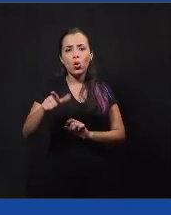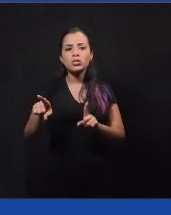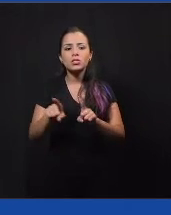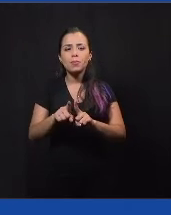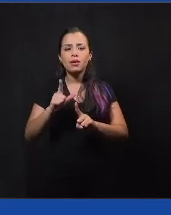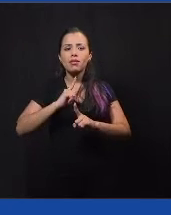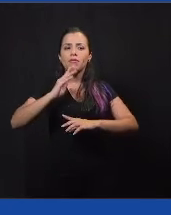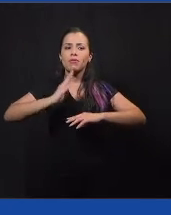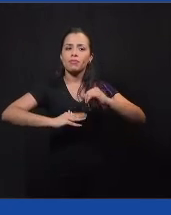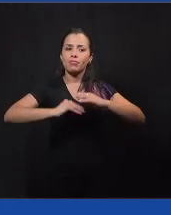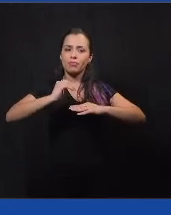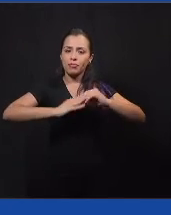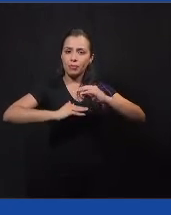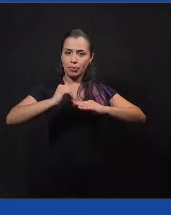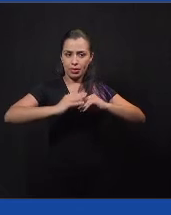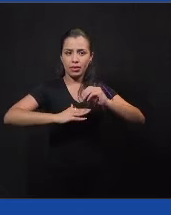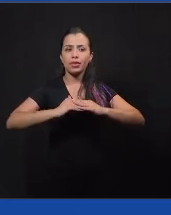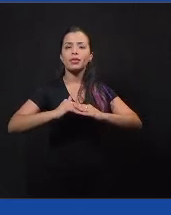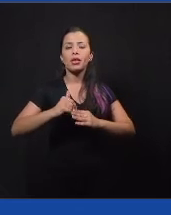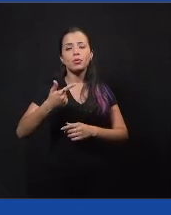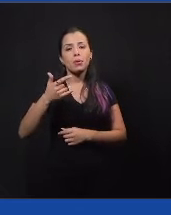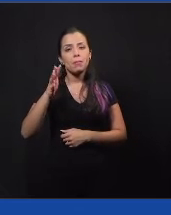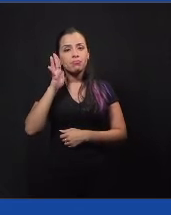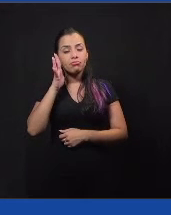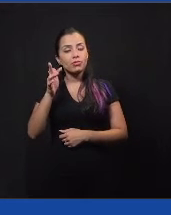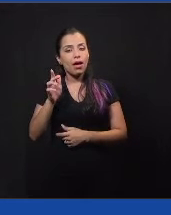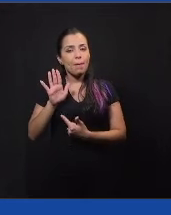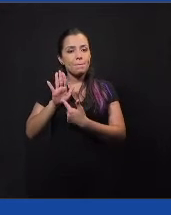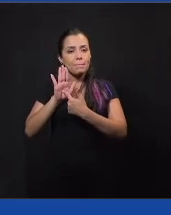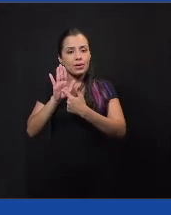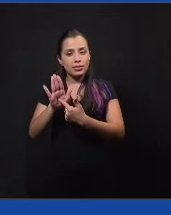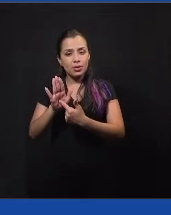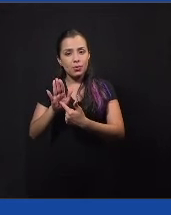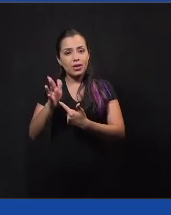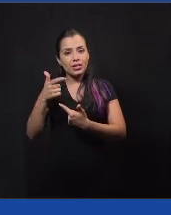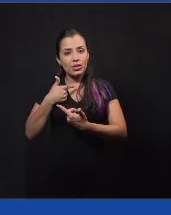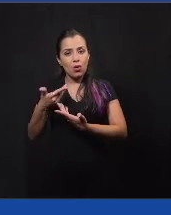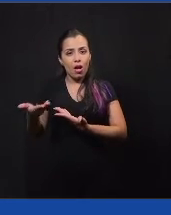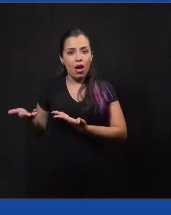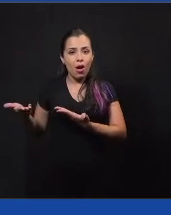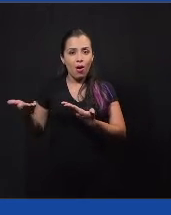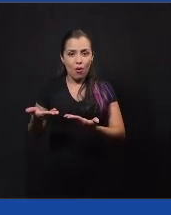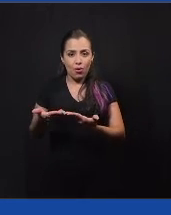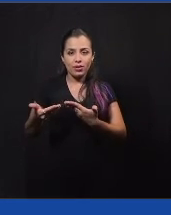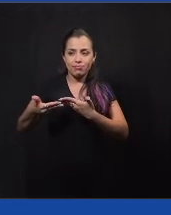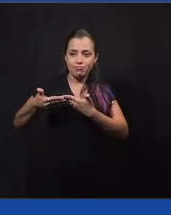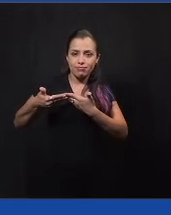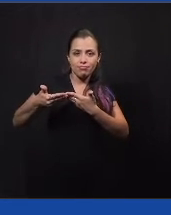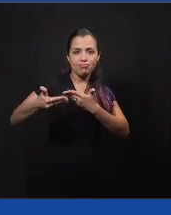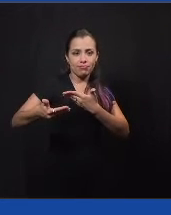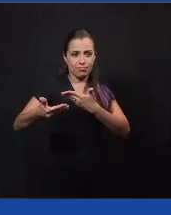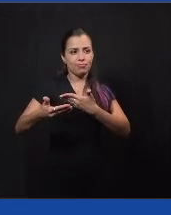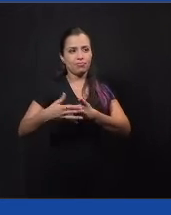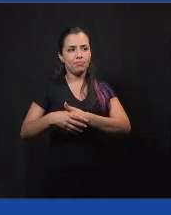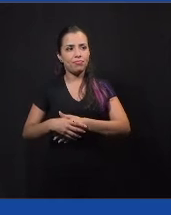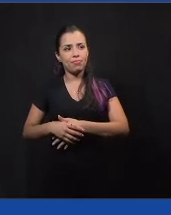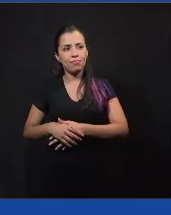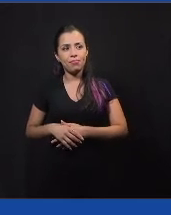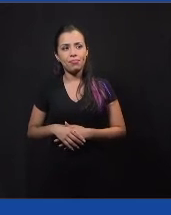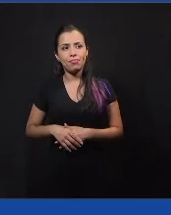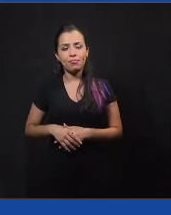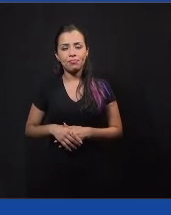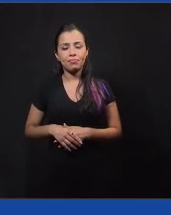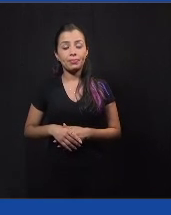um pouco sobre isso antes da nossa apresentação, então eu já passo mais para frente. Então, a gente ofereceu no